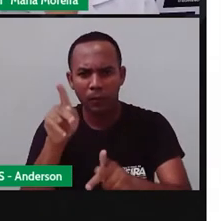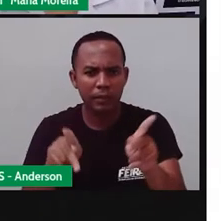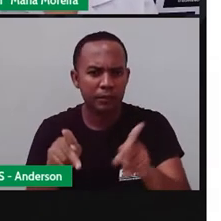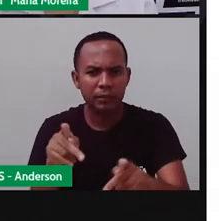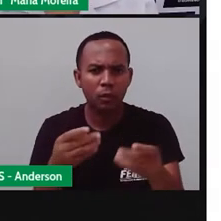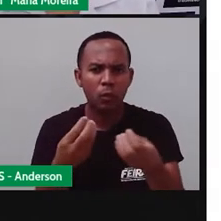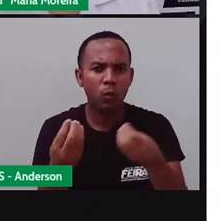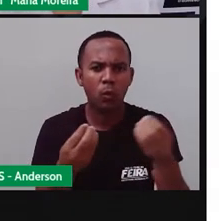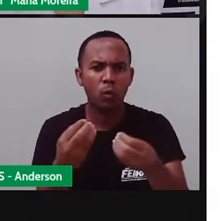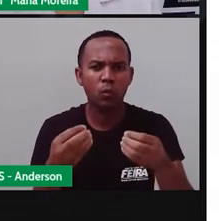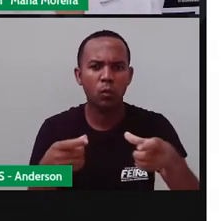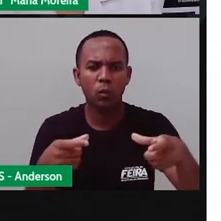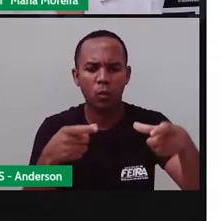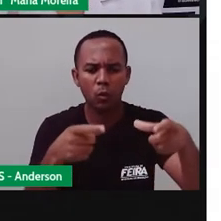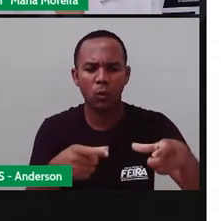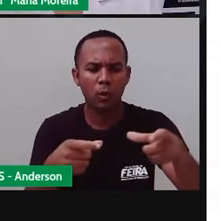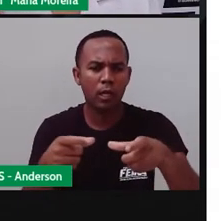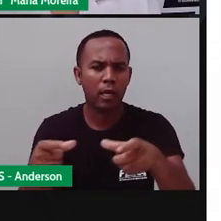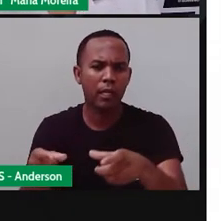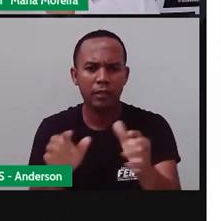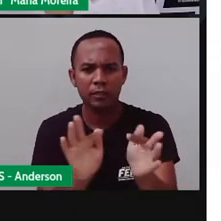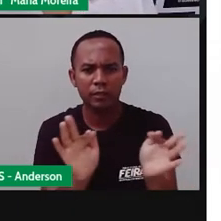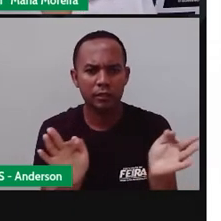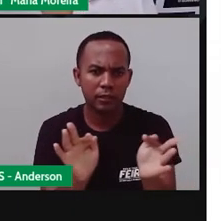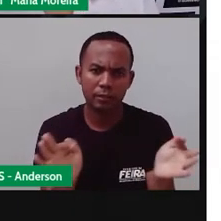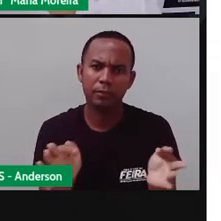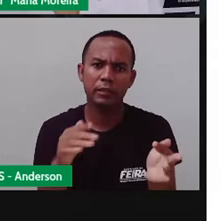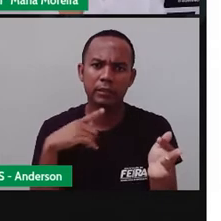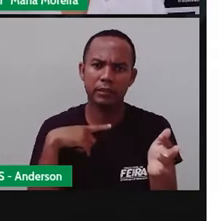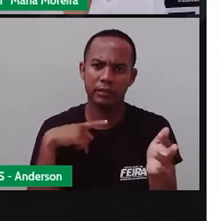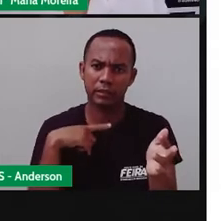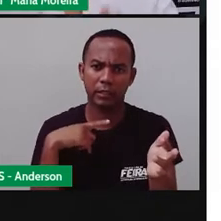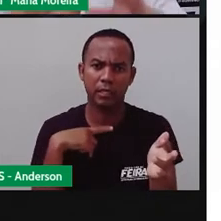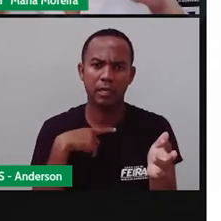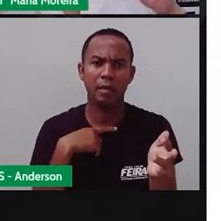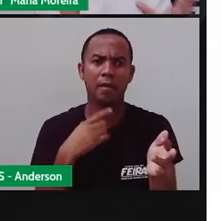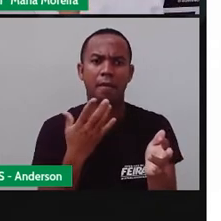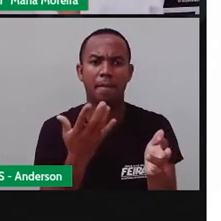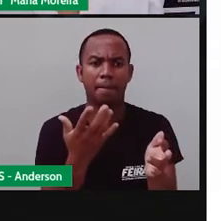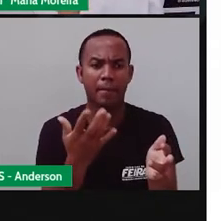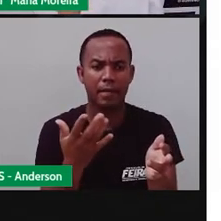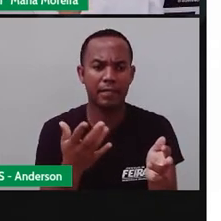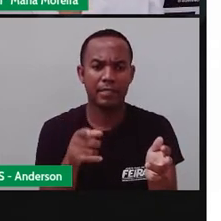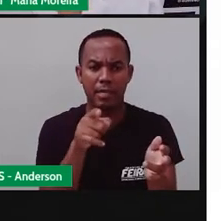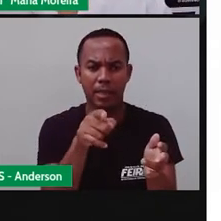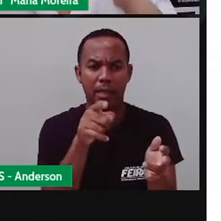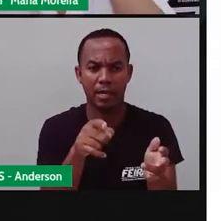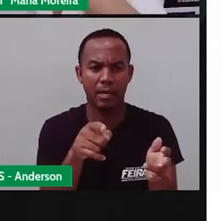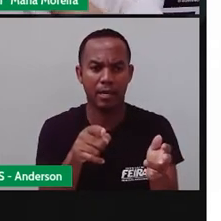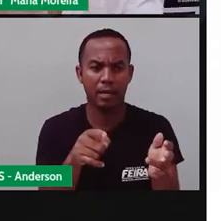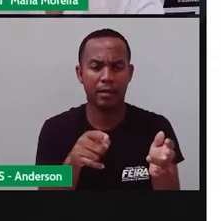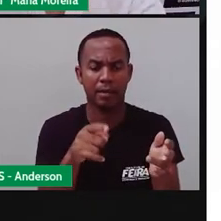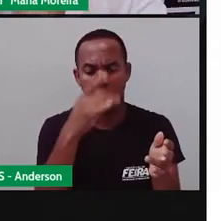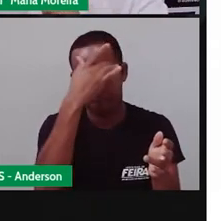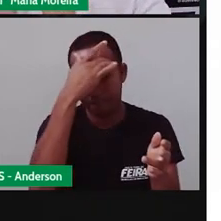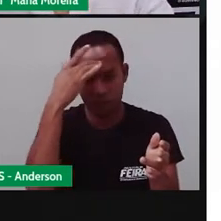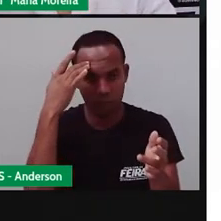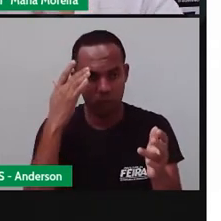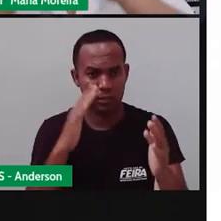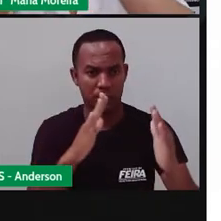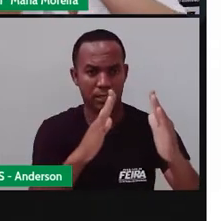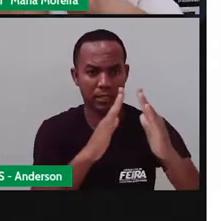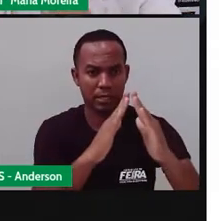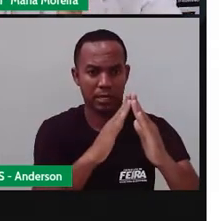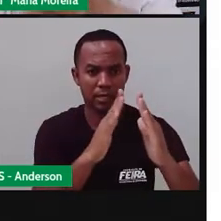lugares comuns e possui o quê? Necessidades comuns. Então, aquele pessoal daquele bairro ali, costume aonde? Naquele posto de